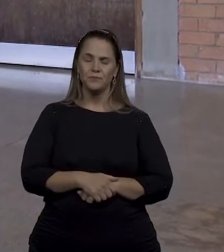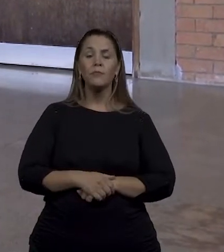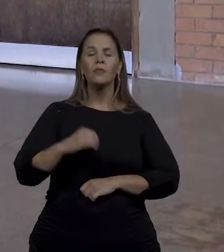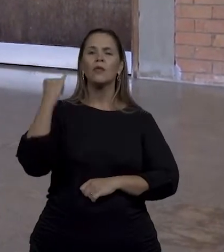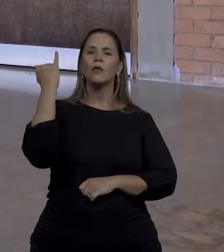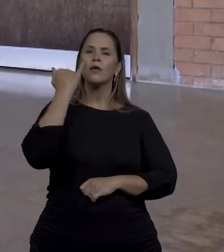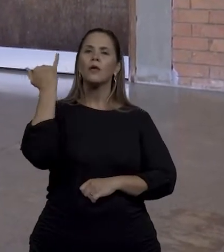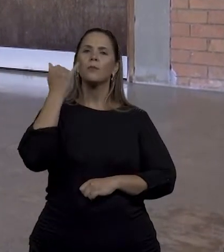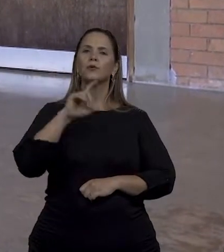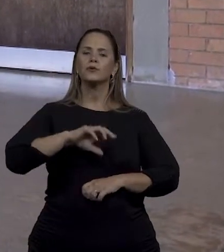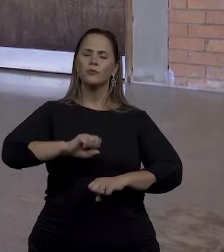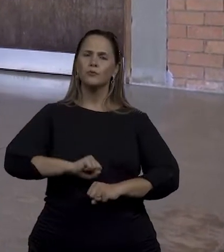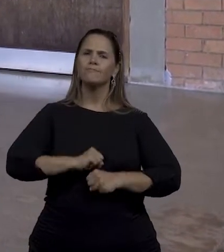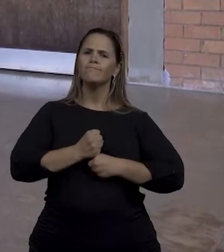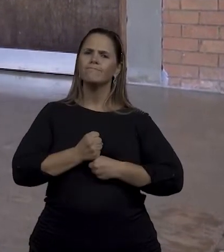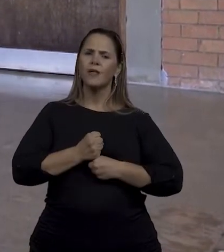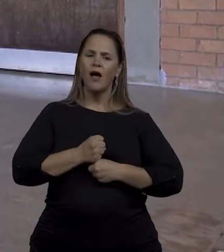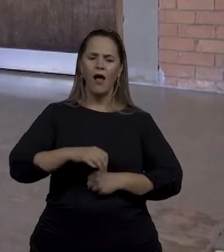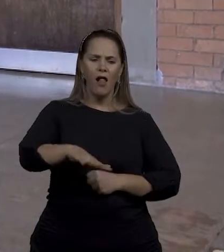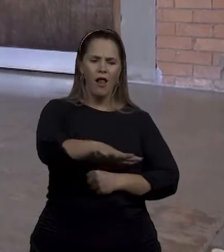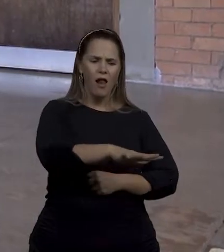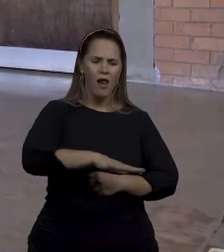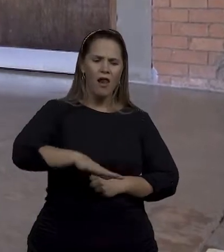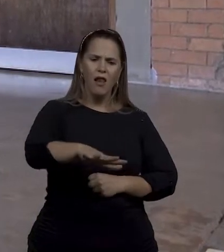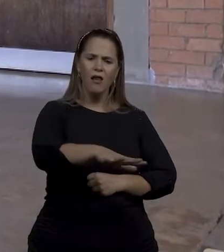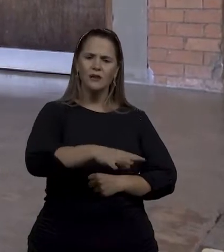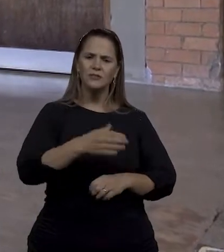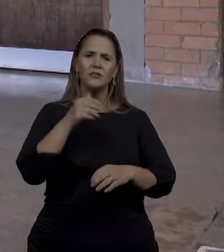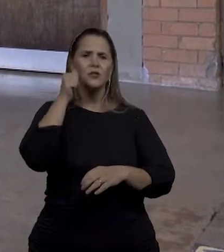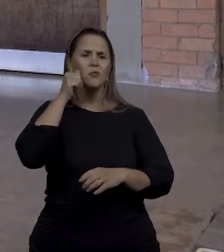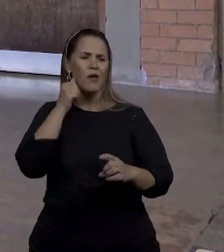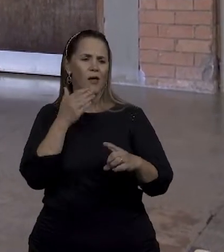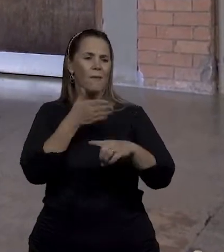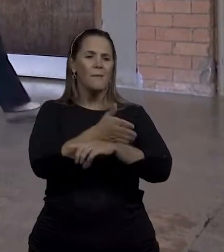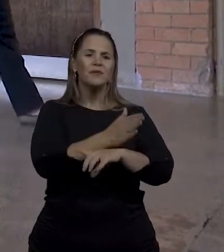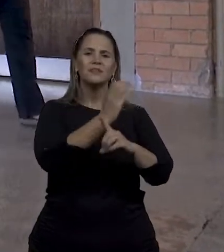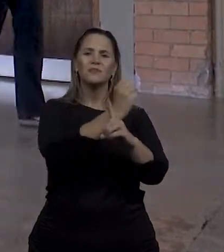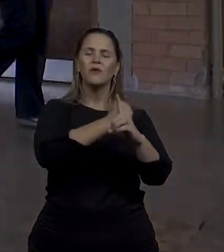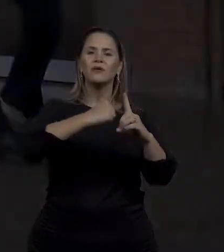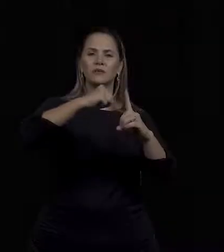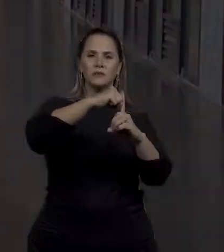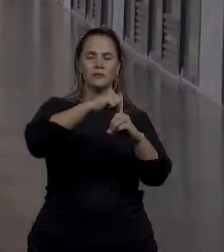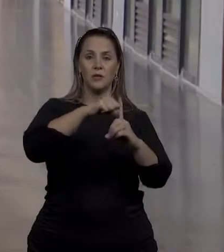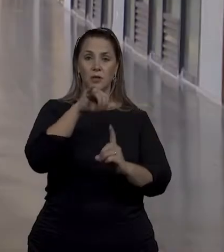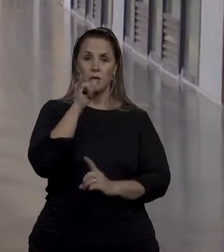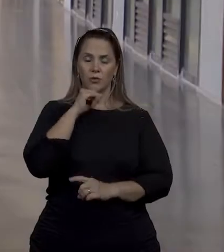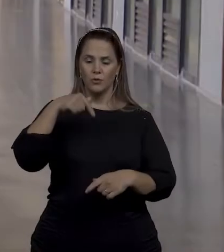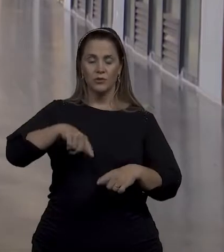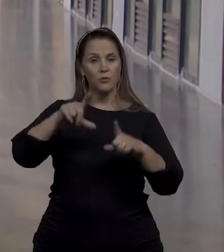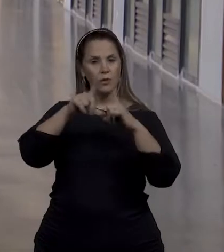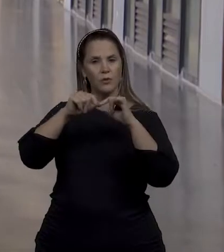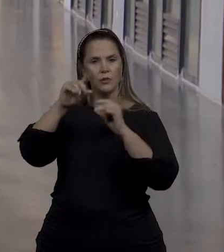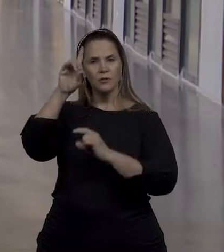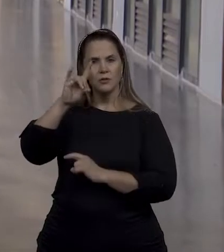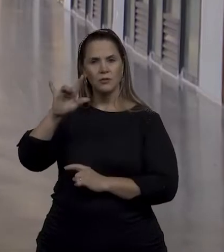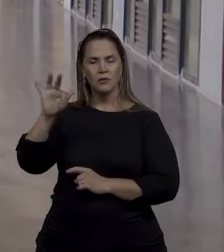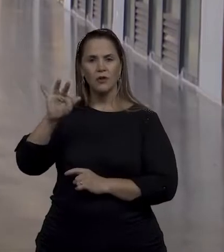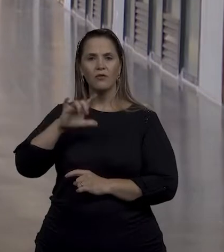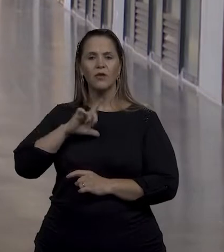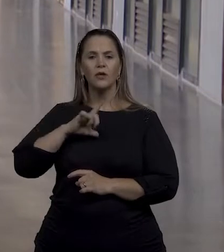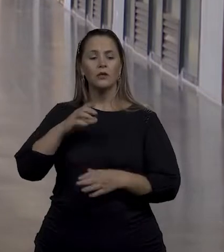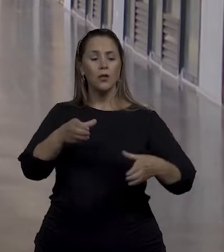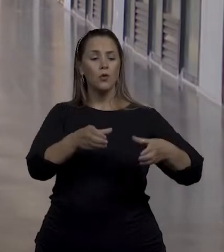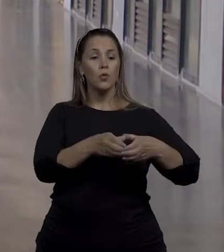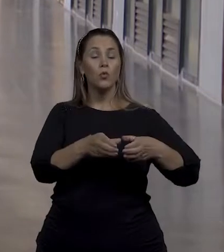É importante também fortalecer espaços de participação social dessas mulheres. Então, no Distrito Federal, nós temos o Conselho